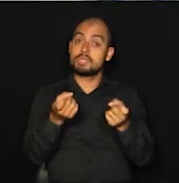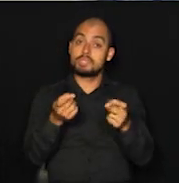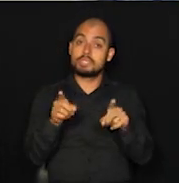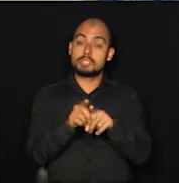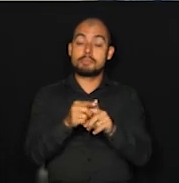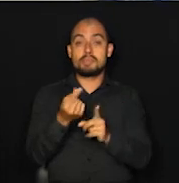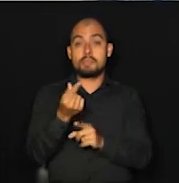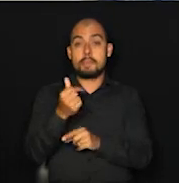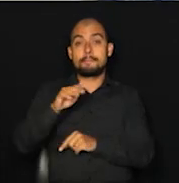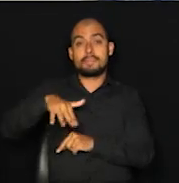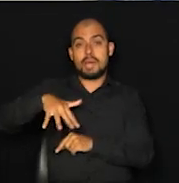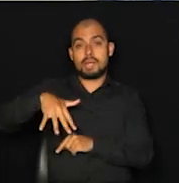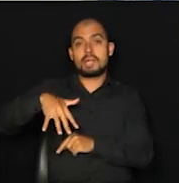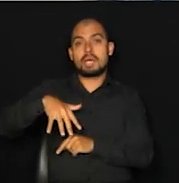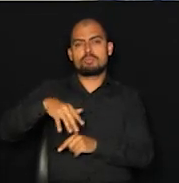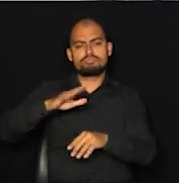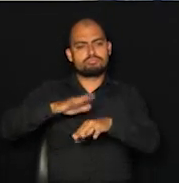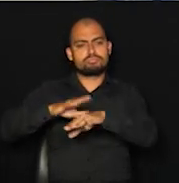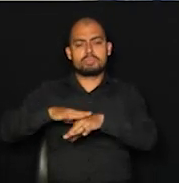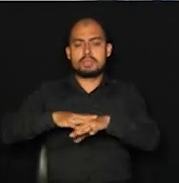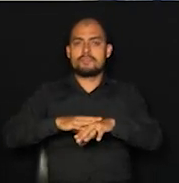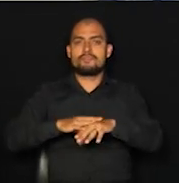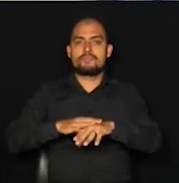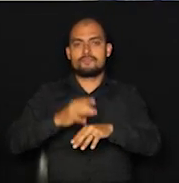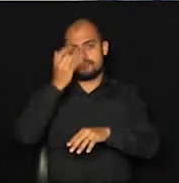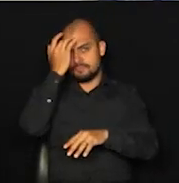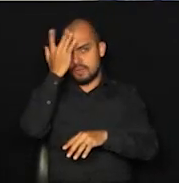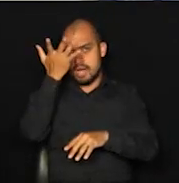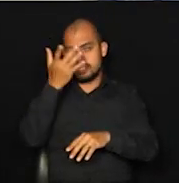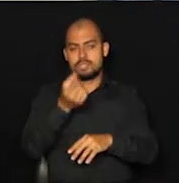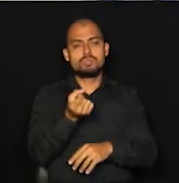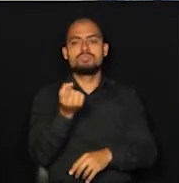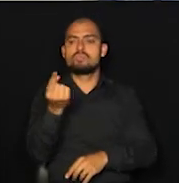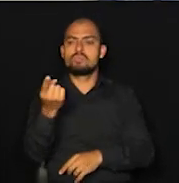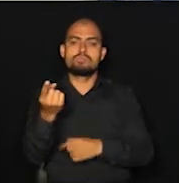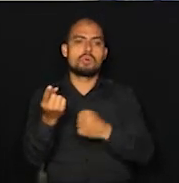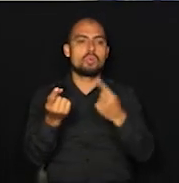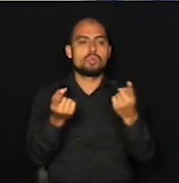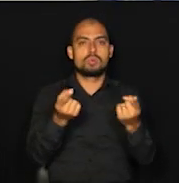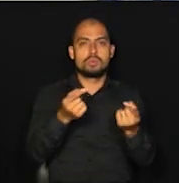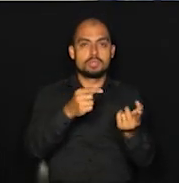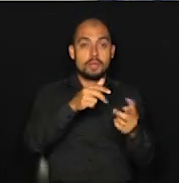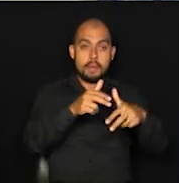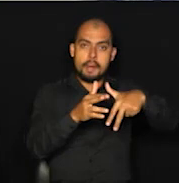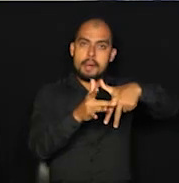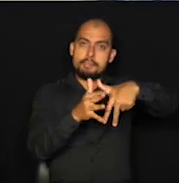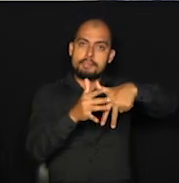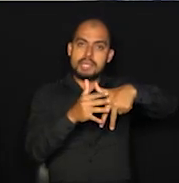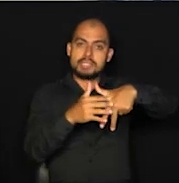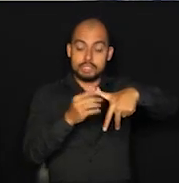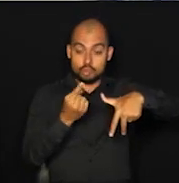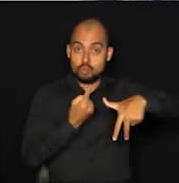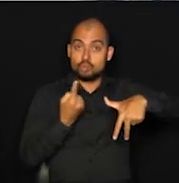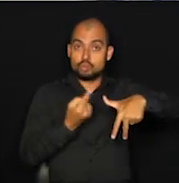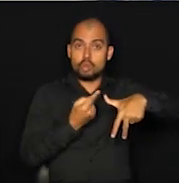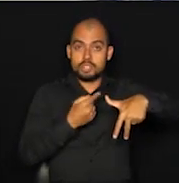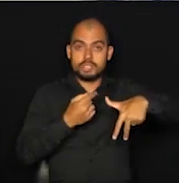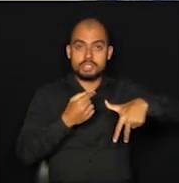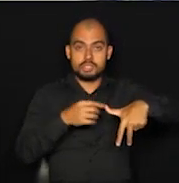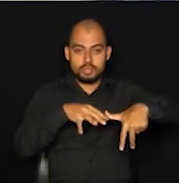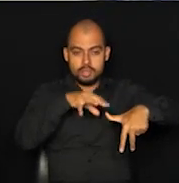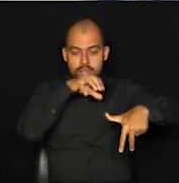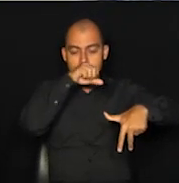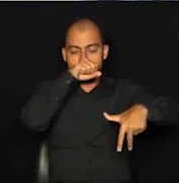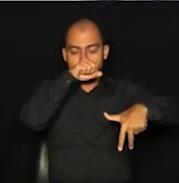barata, fácil de fazer. Alguns pacientes controlaram sozinhos a oximetria, a maioria